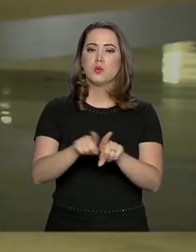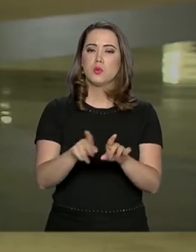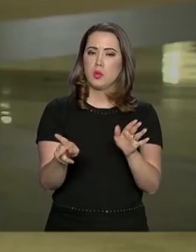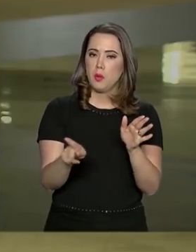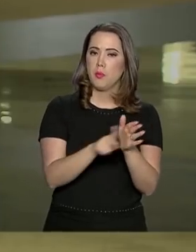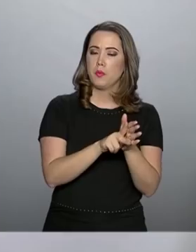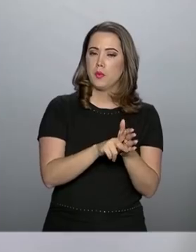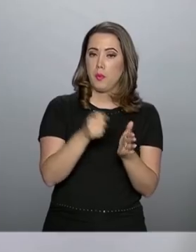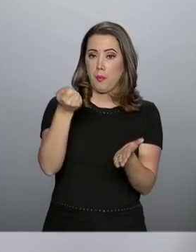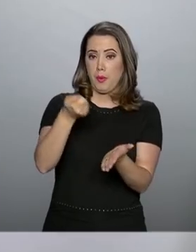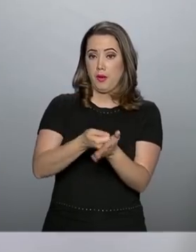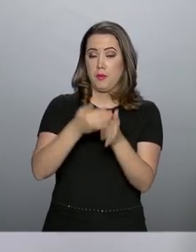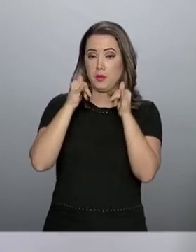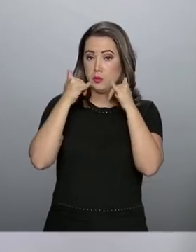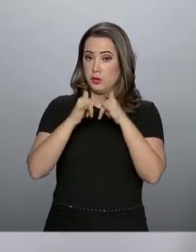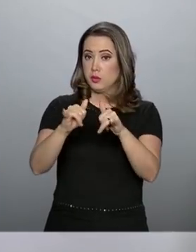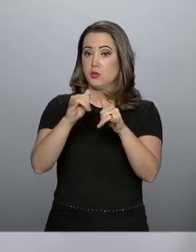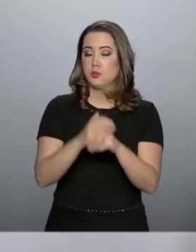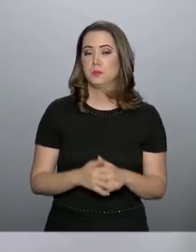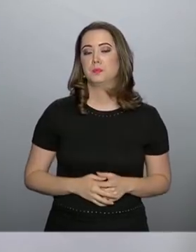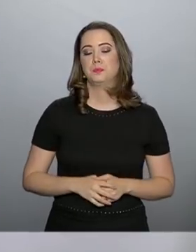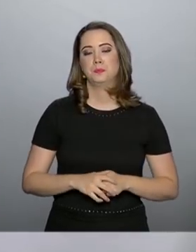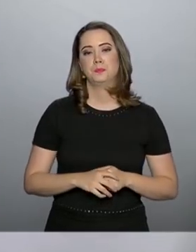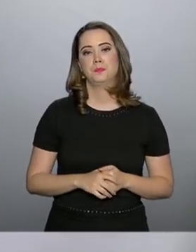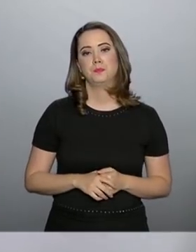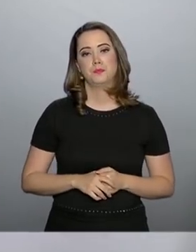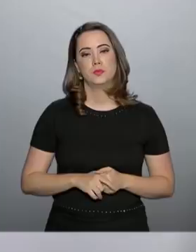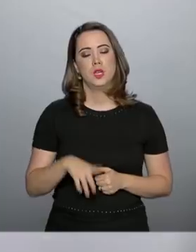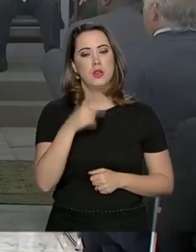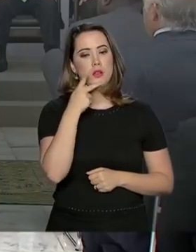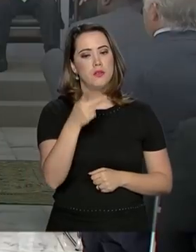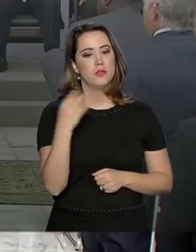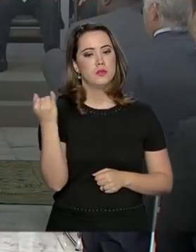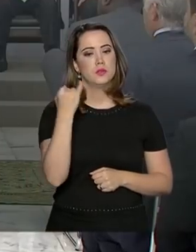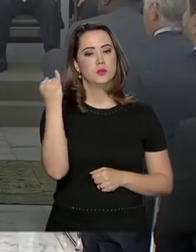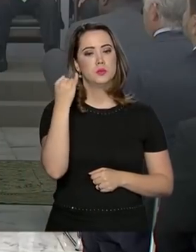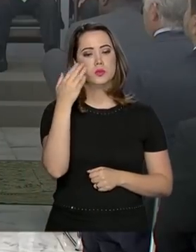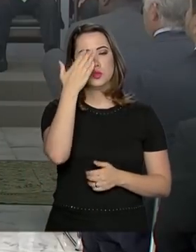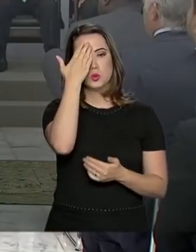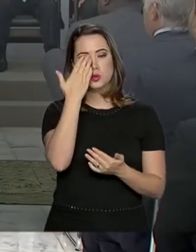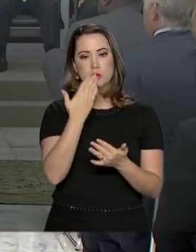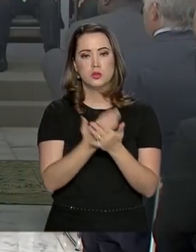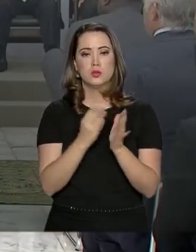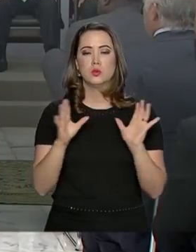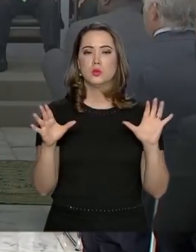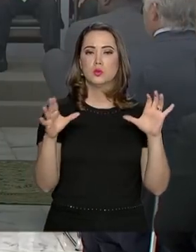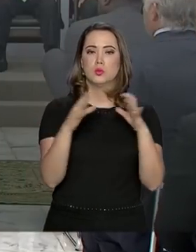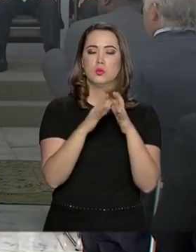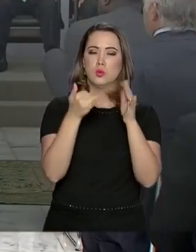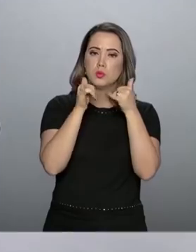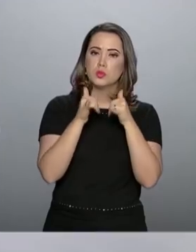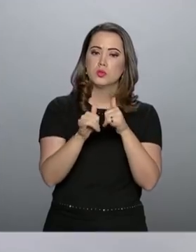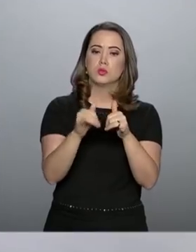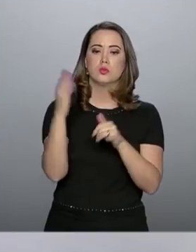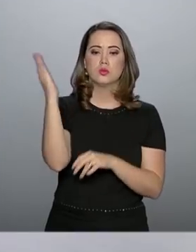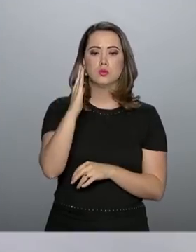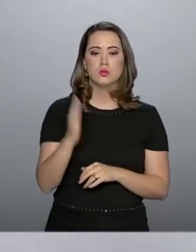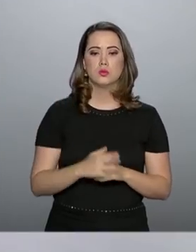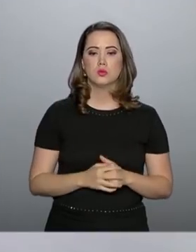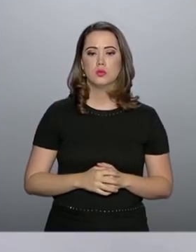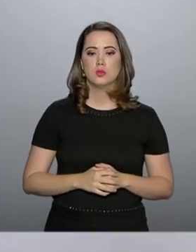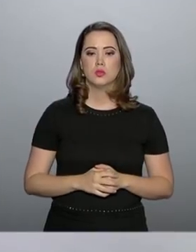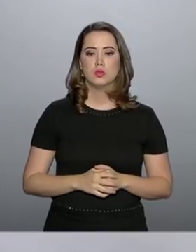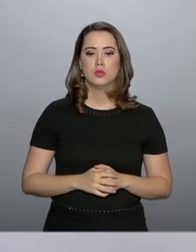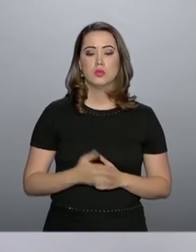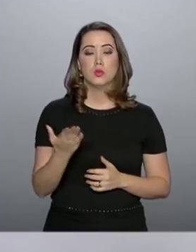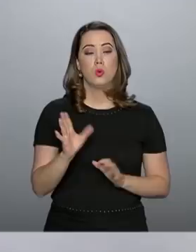conta de luz. No discurso, o presidente Jair Bolsonaro destacou a confiança no setor elétrico brasileiro. O mercado está